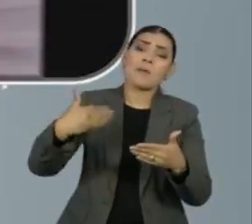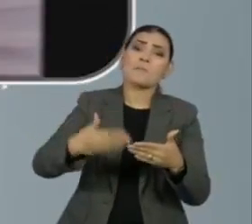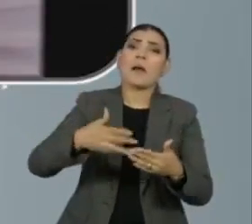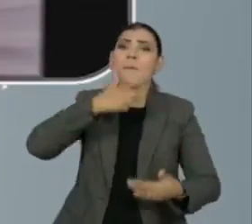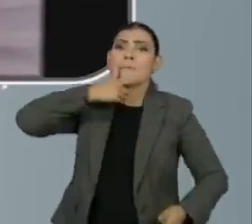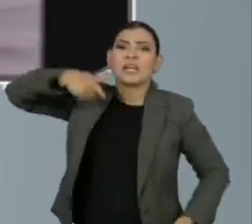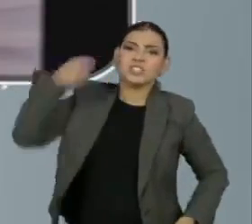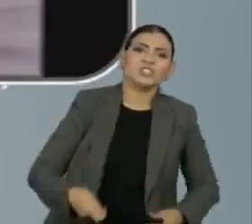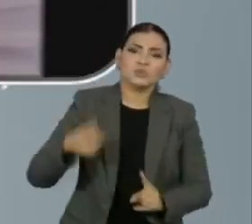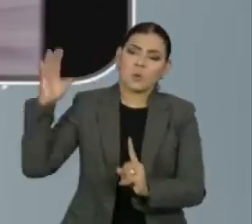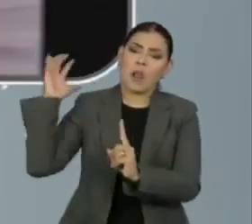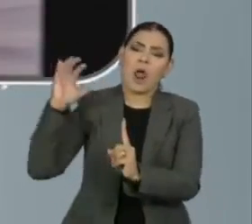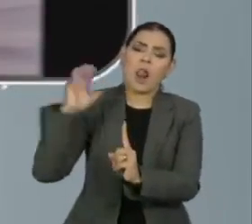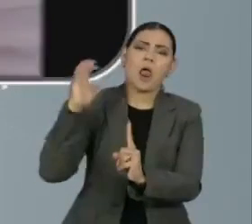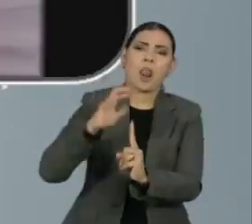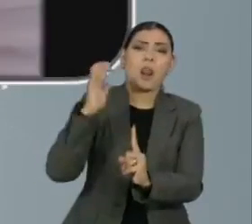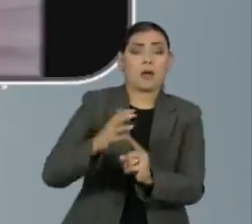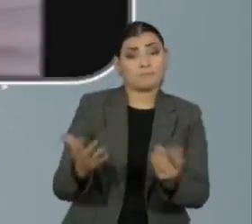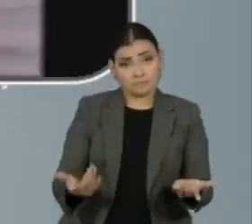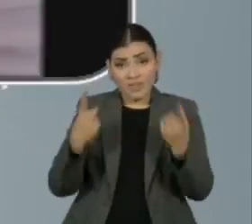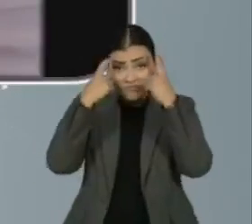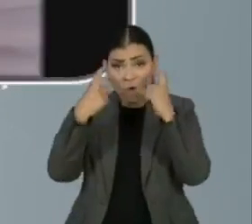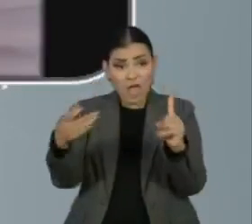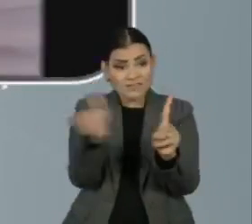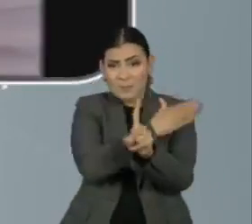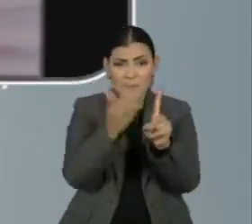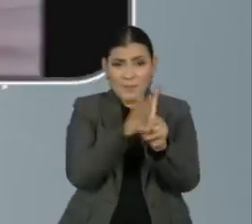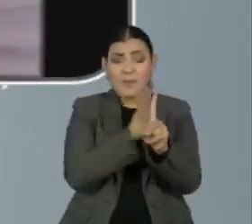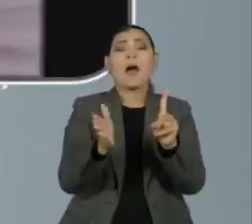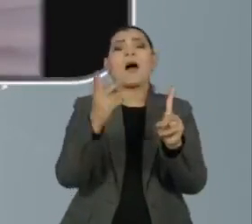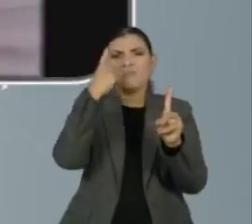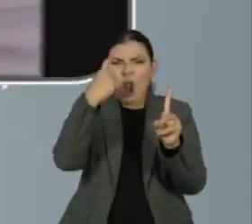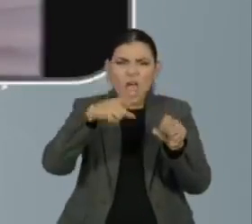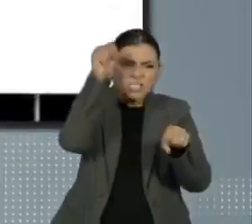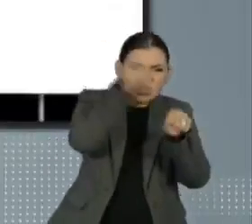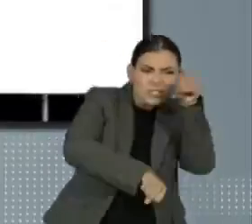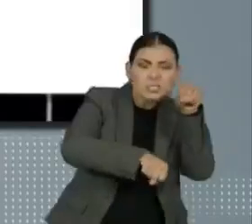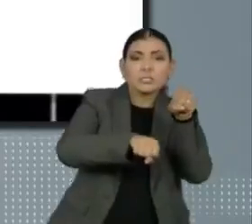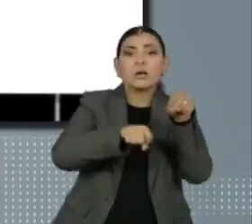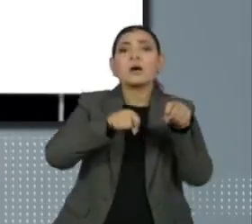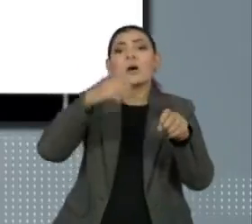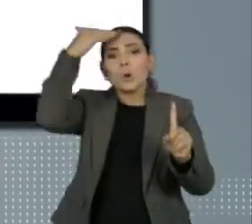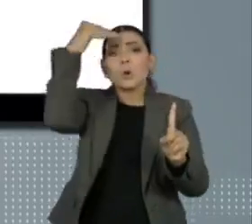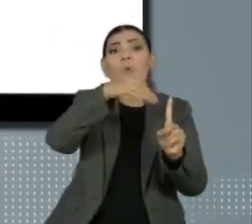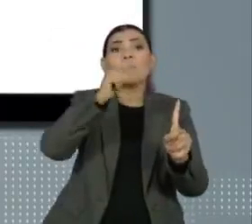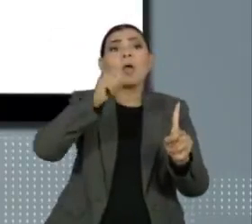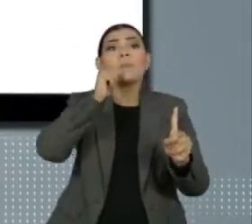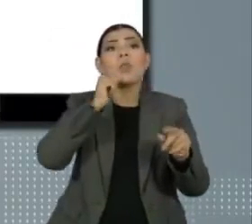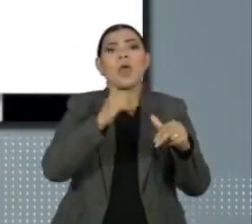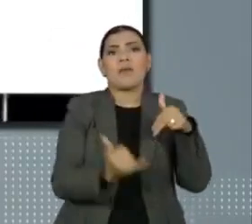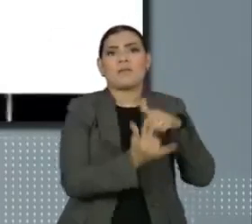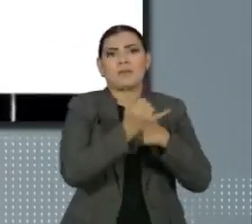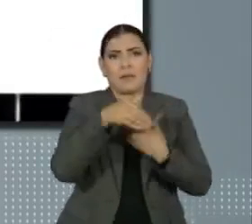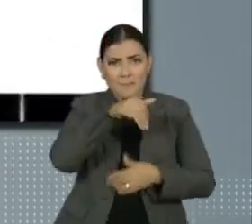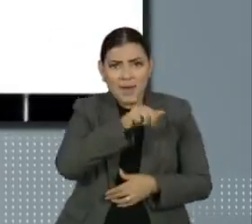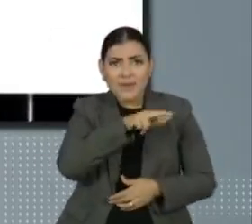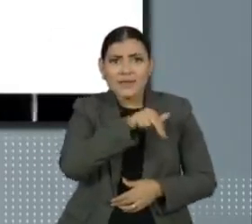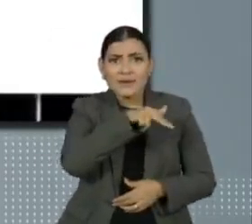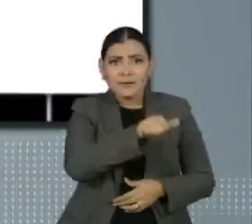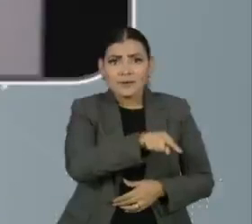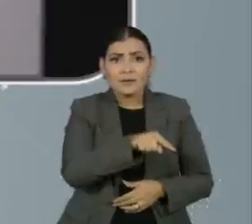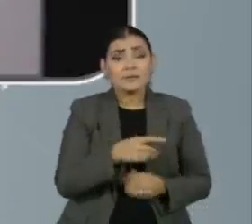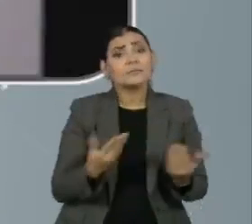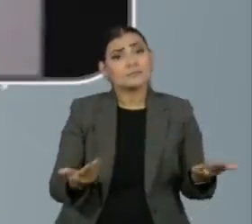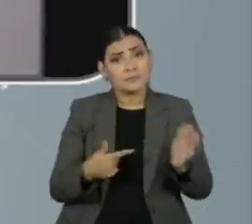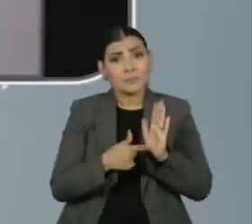machismo estrutural, que em casos de violência sexual, culpam a vítima. O episódio envolvendo o caso da Mariana Ferrer,